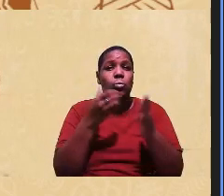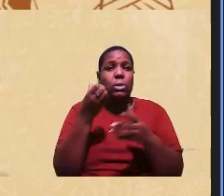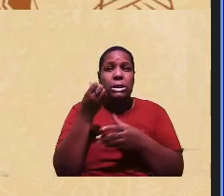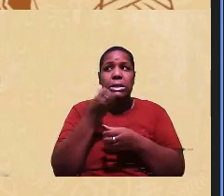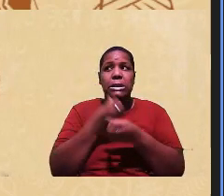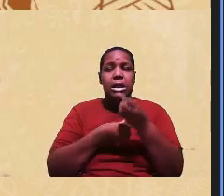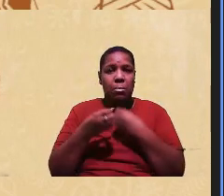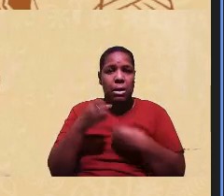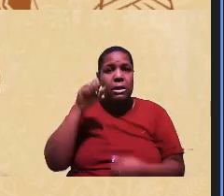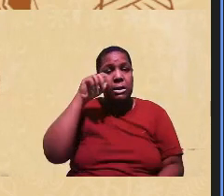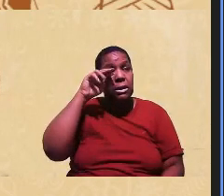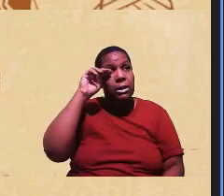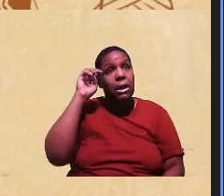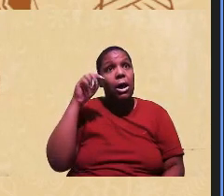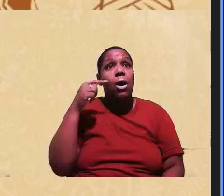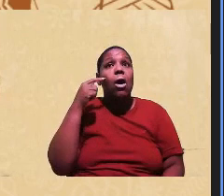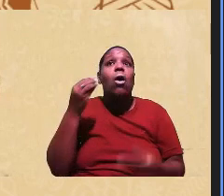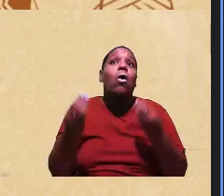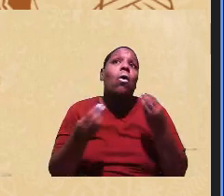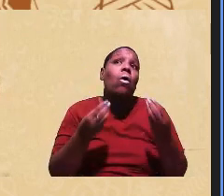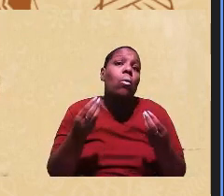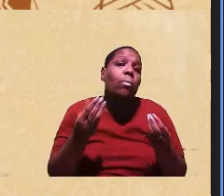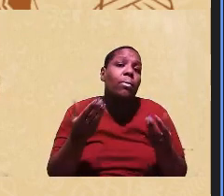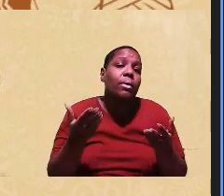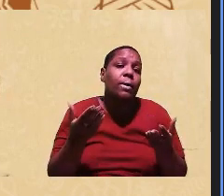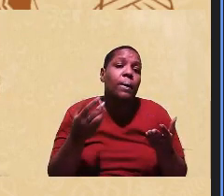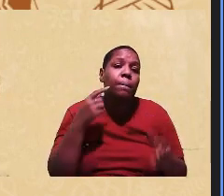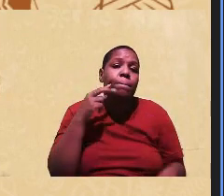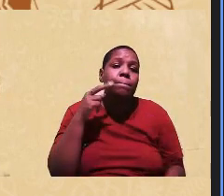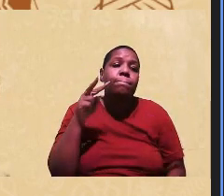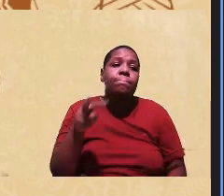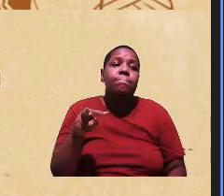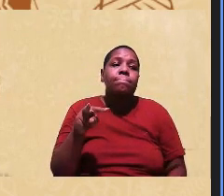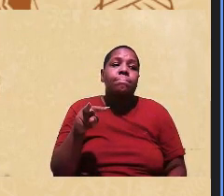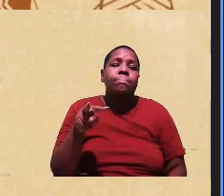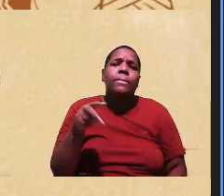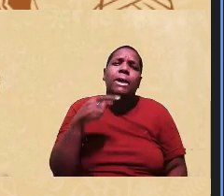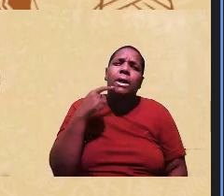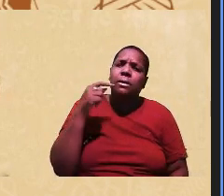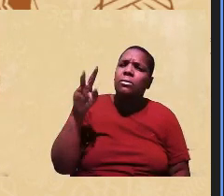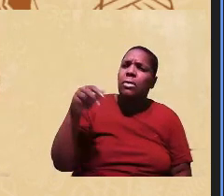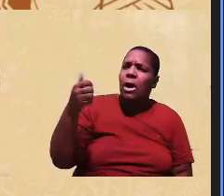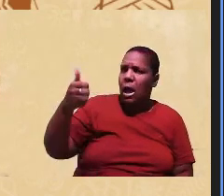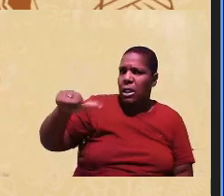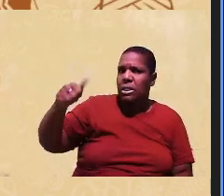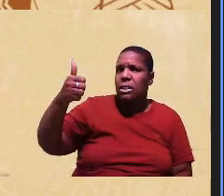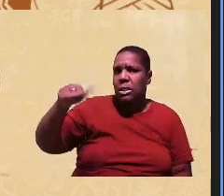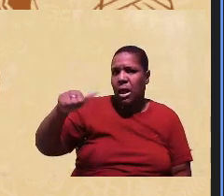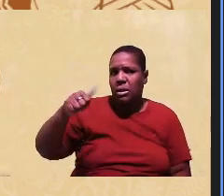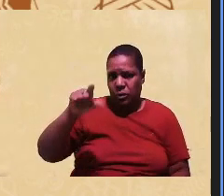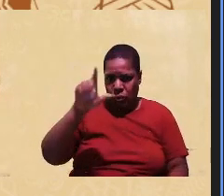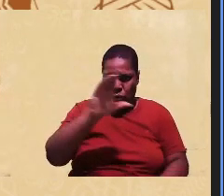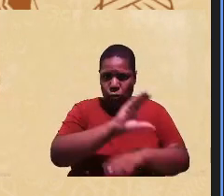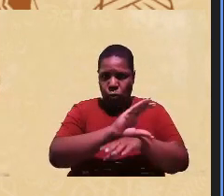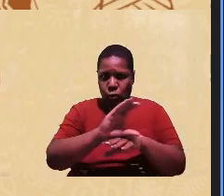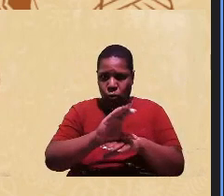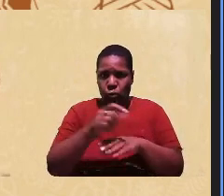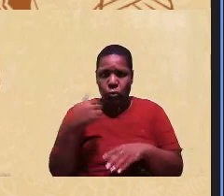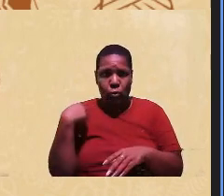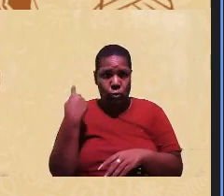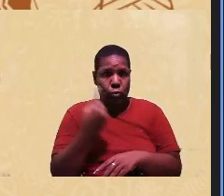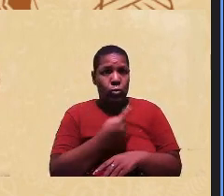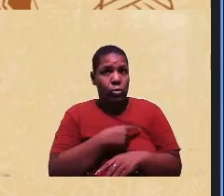como é que você se você fez essa análise no seu curso porque nós estamos também